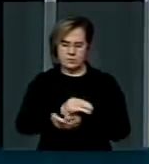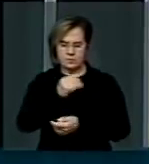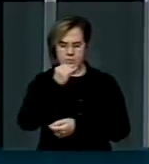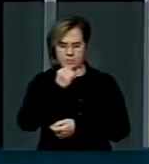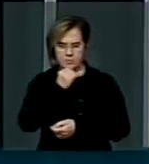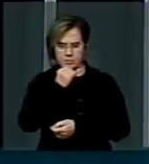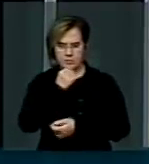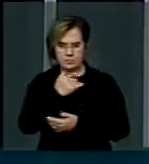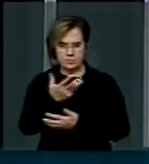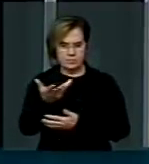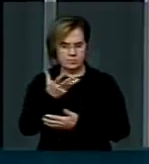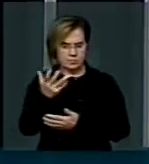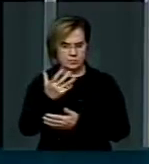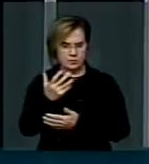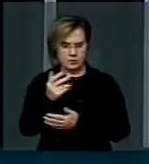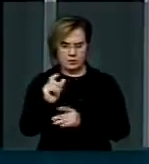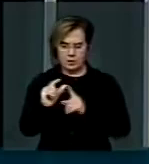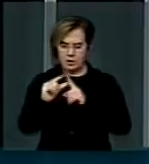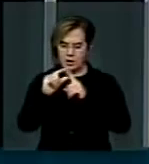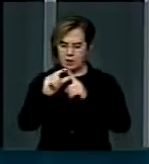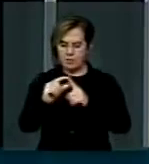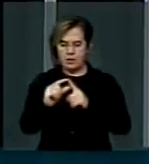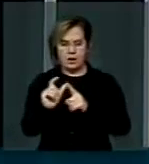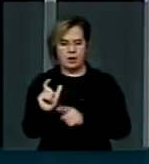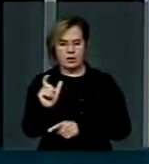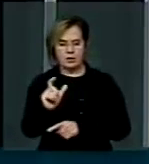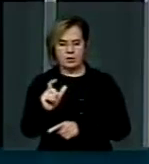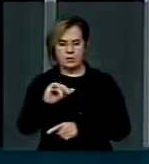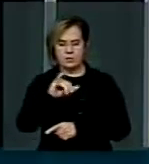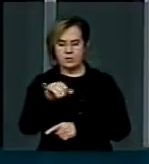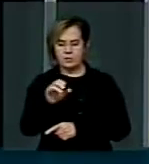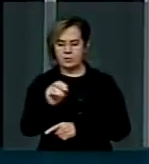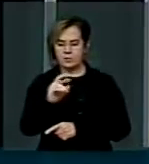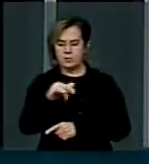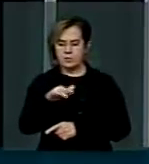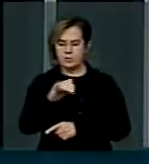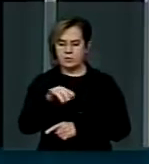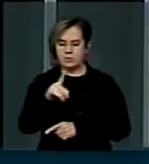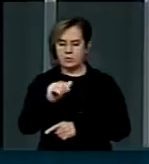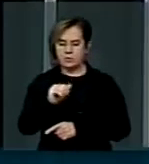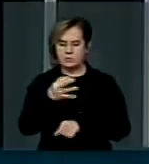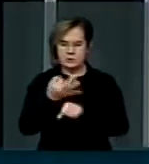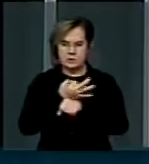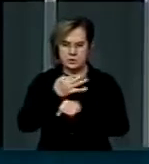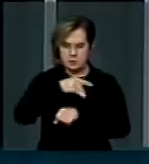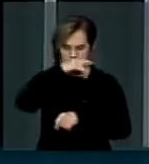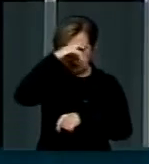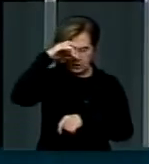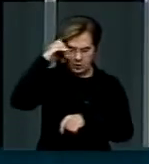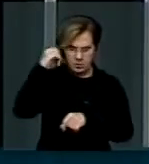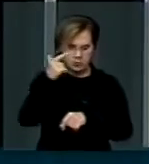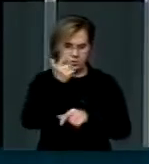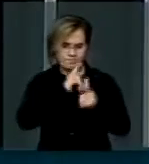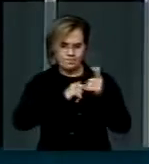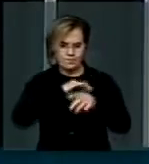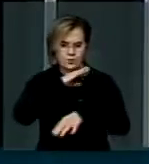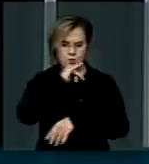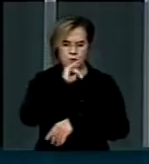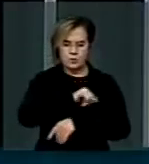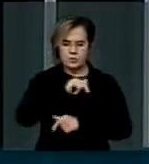exemplo, ele quer substituir jornada exaustiva, condições degradantes de trabalho,